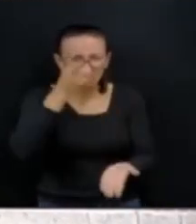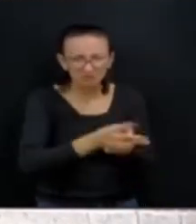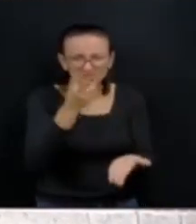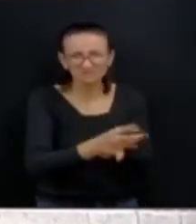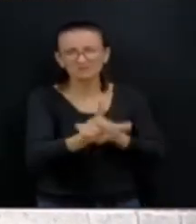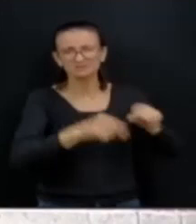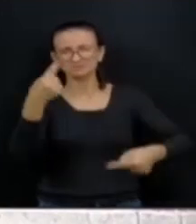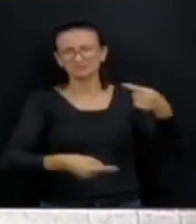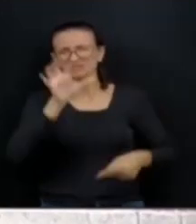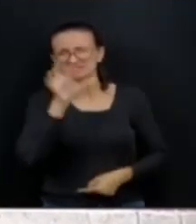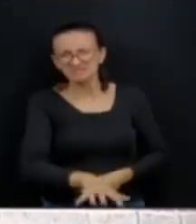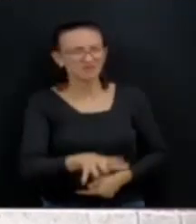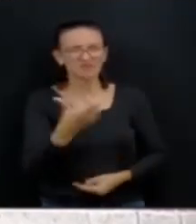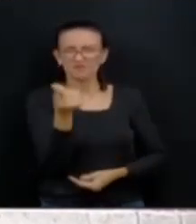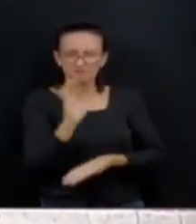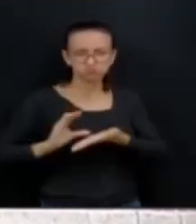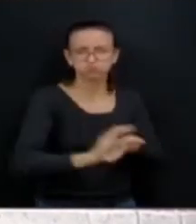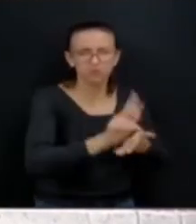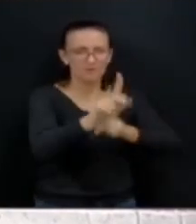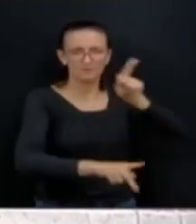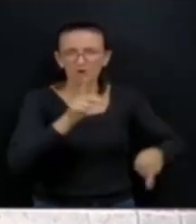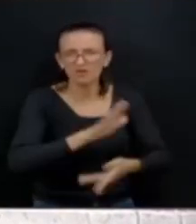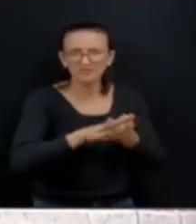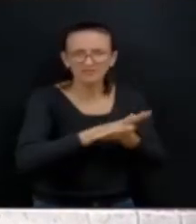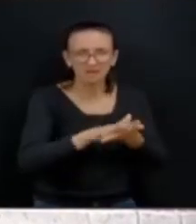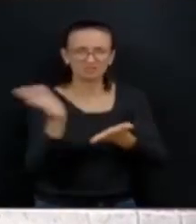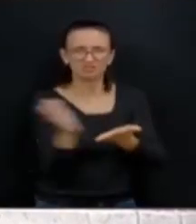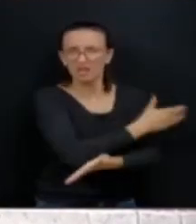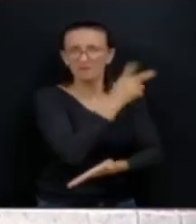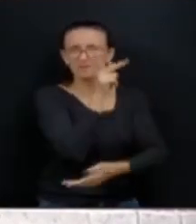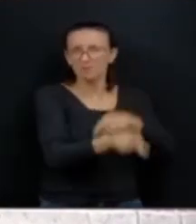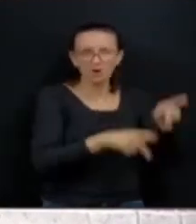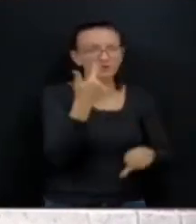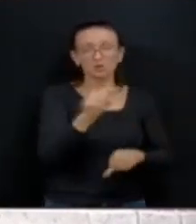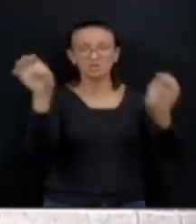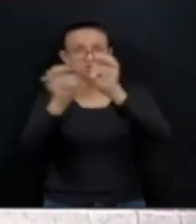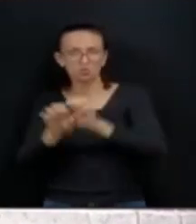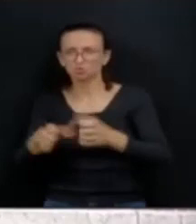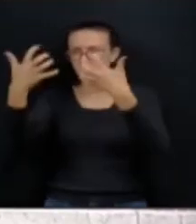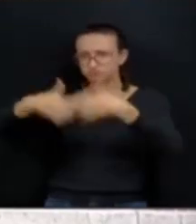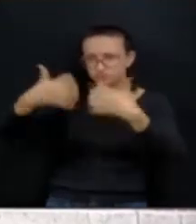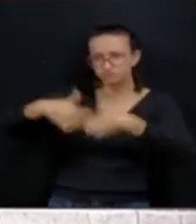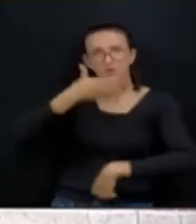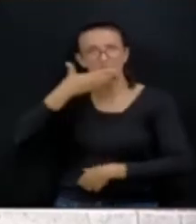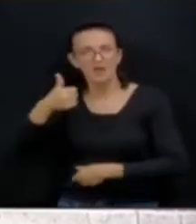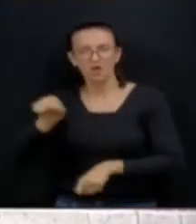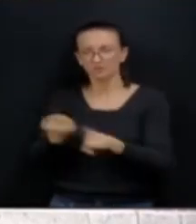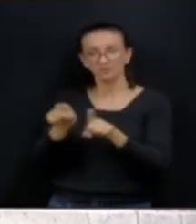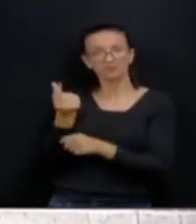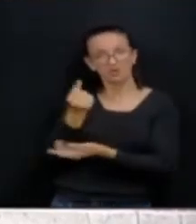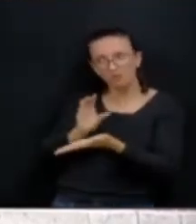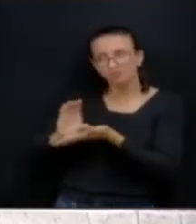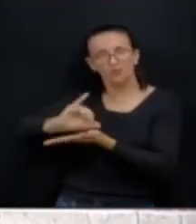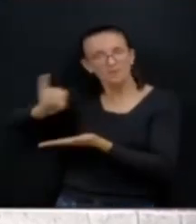política de não investir nas pessoas, de tirar o povo do orçamento, de não melhorar a infraestrutura ou de gastar o dinheiro para melhorar